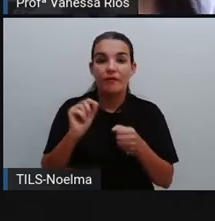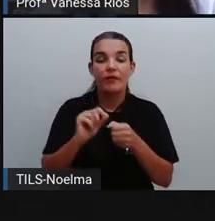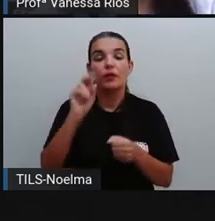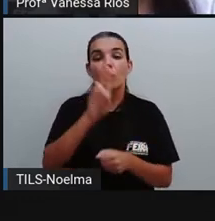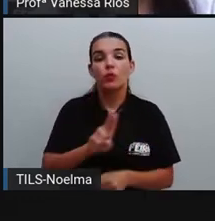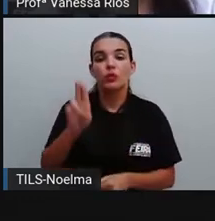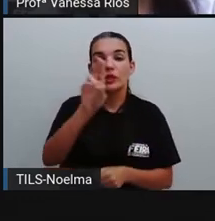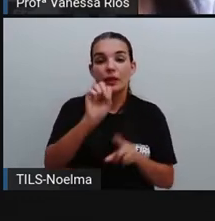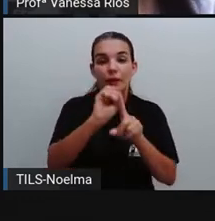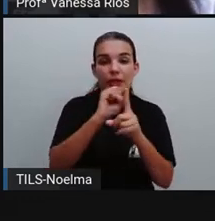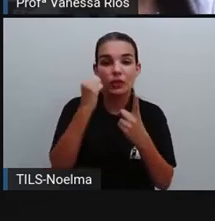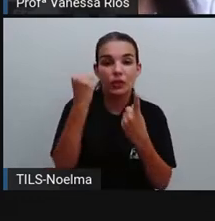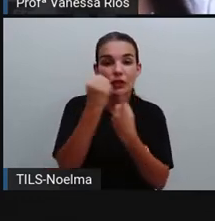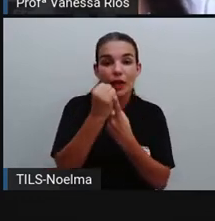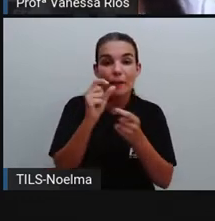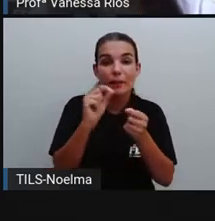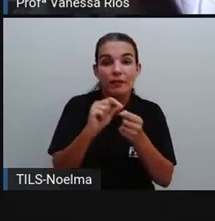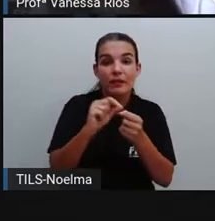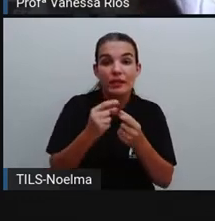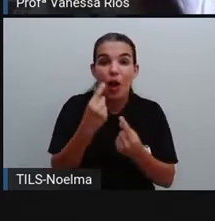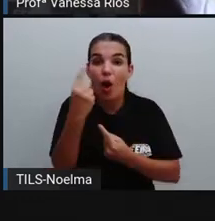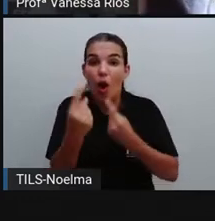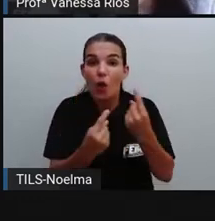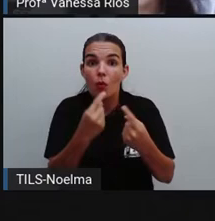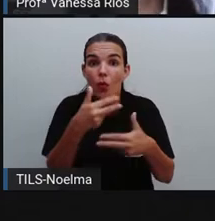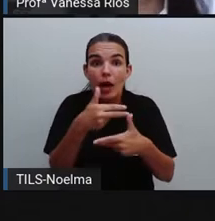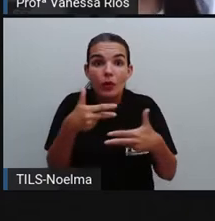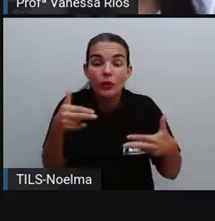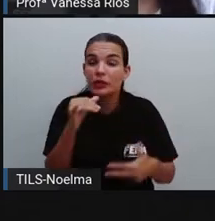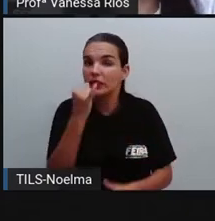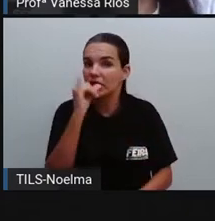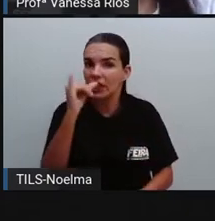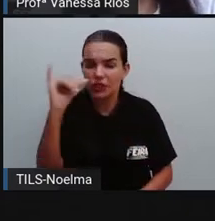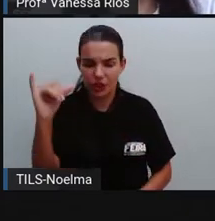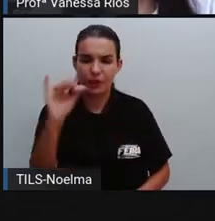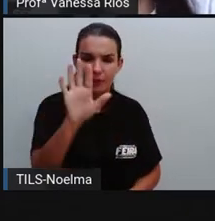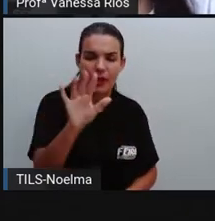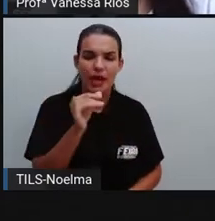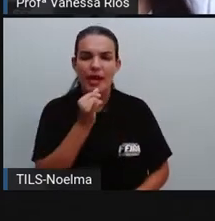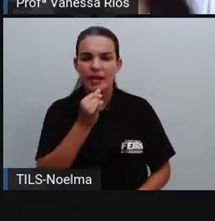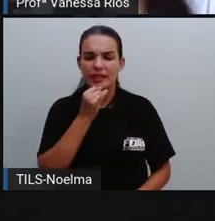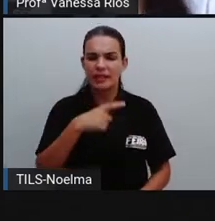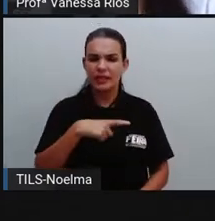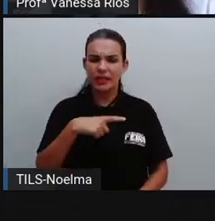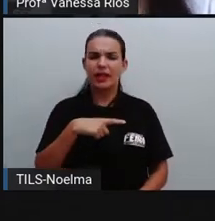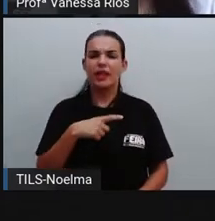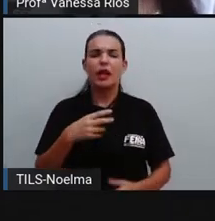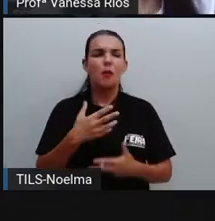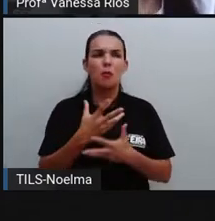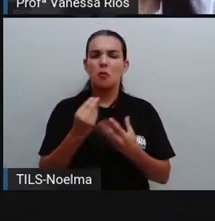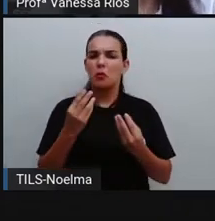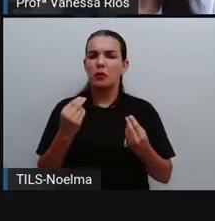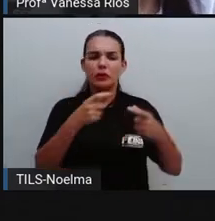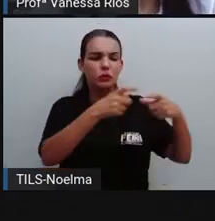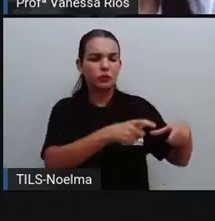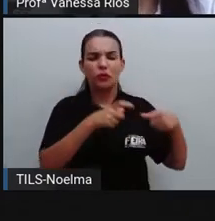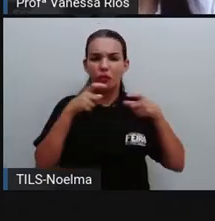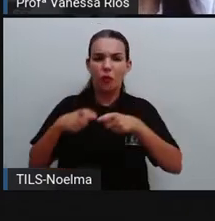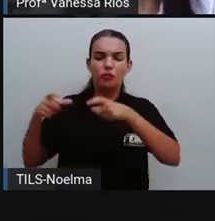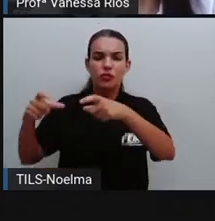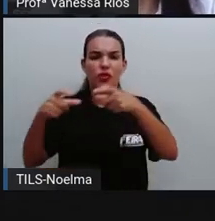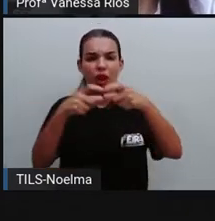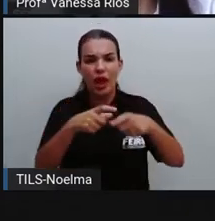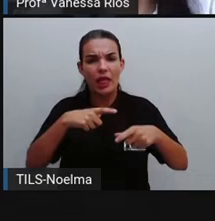para a produção de algum tipo de energia. E aí existem diversos fontes, né? Produzindo